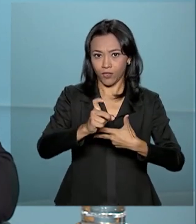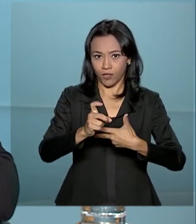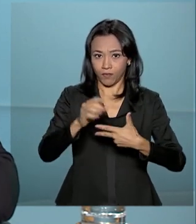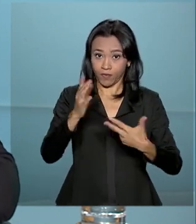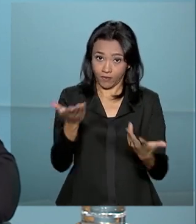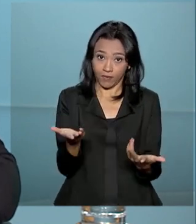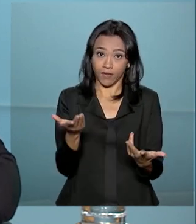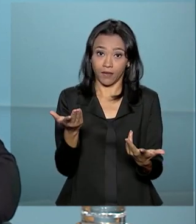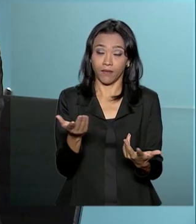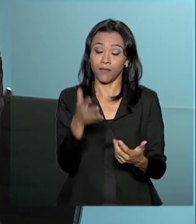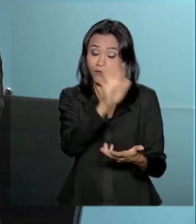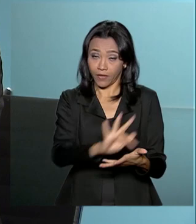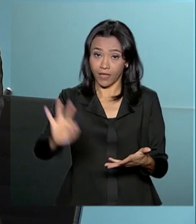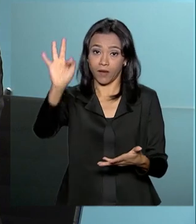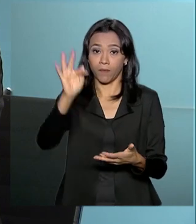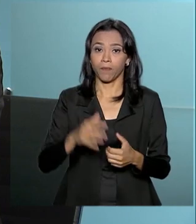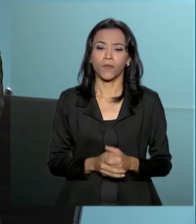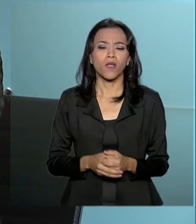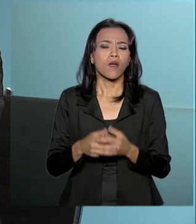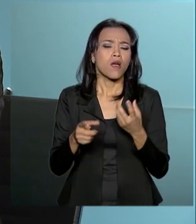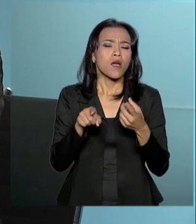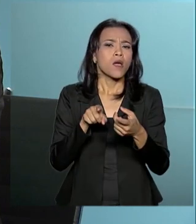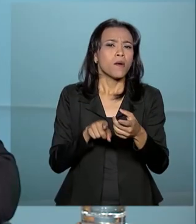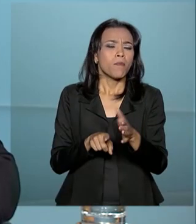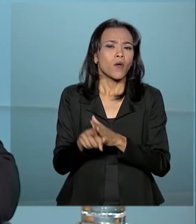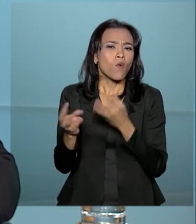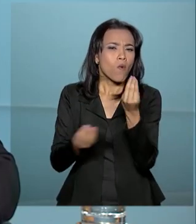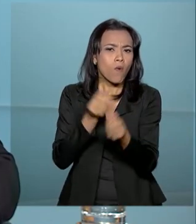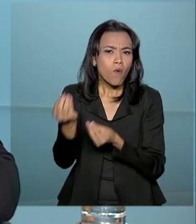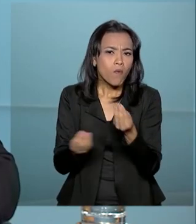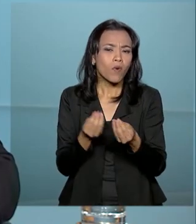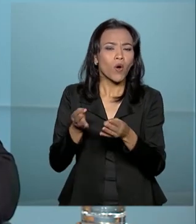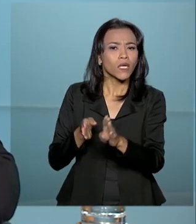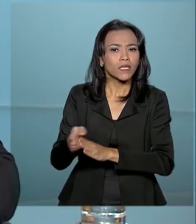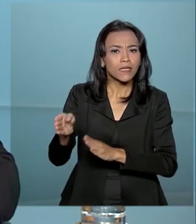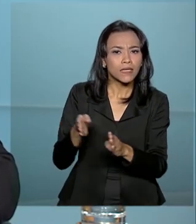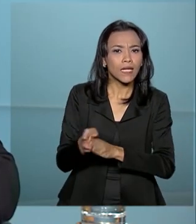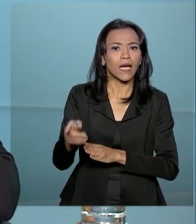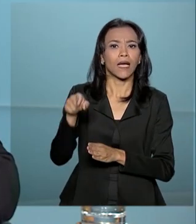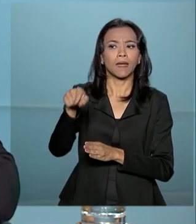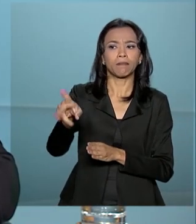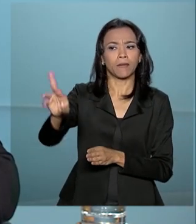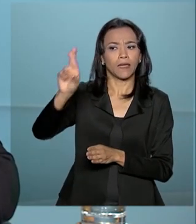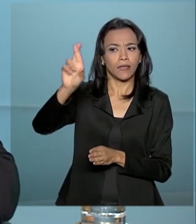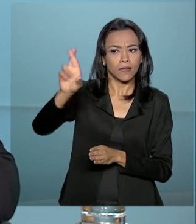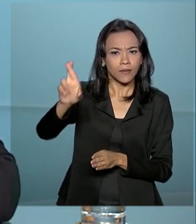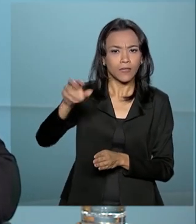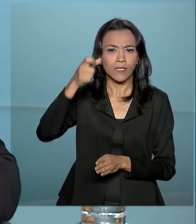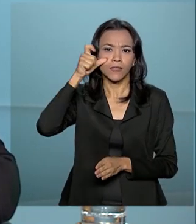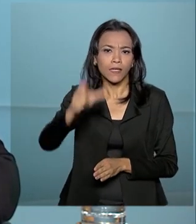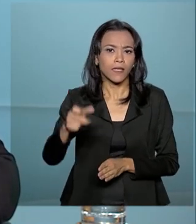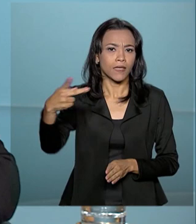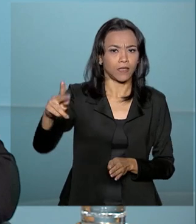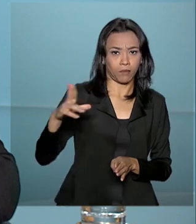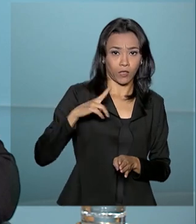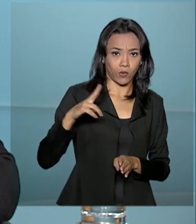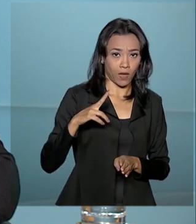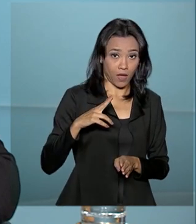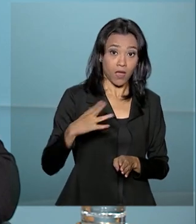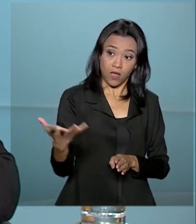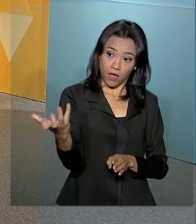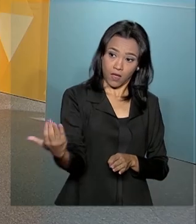lobby. Lobby. Exato. Como disciplinar a atuação de representantes de interesses particulares junto ao governo